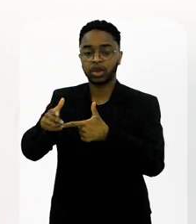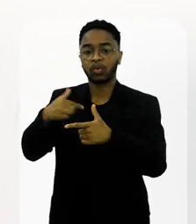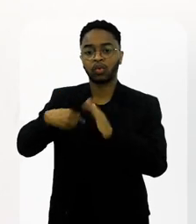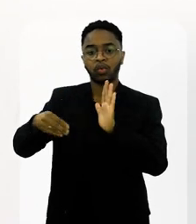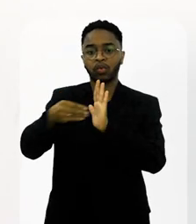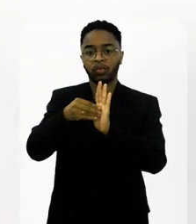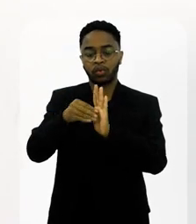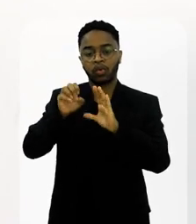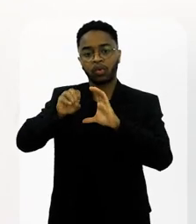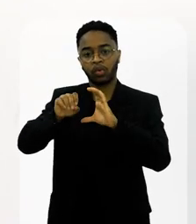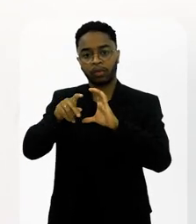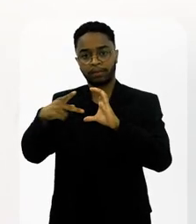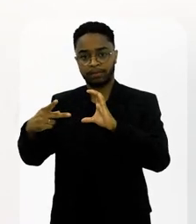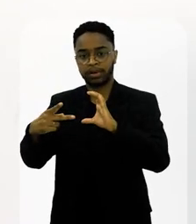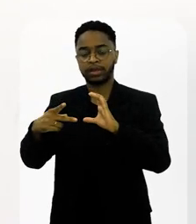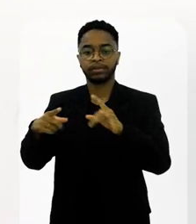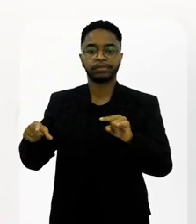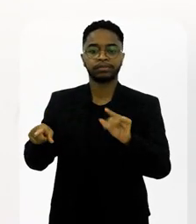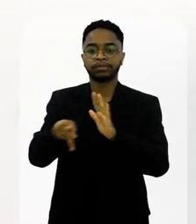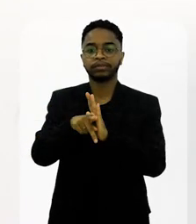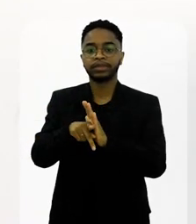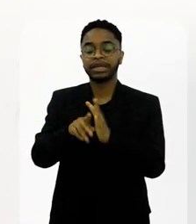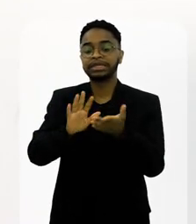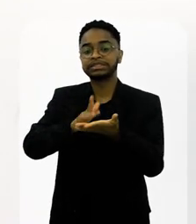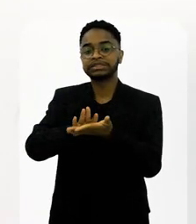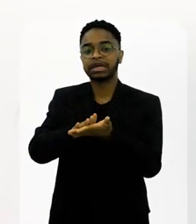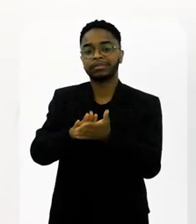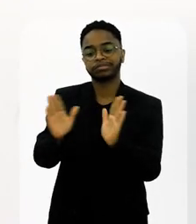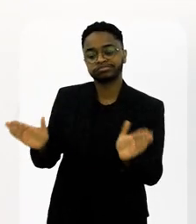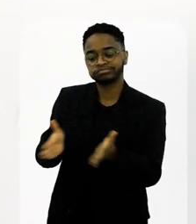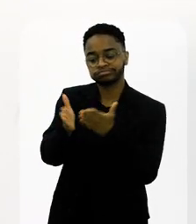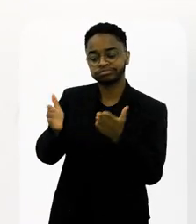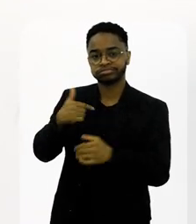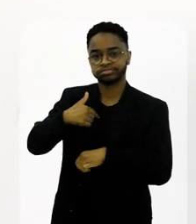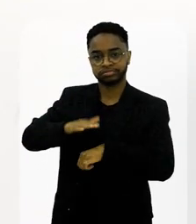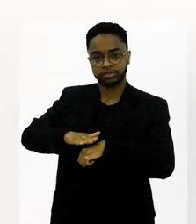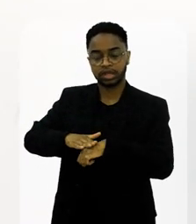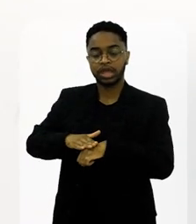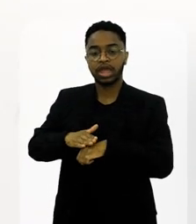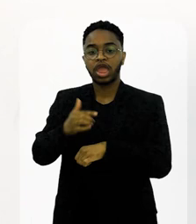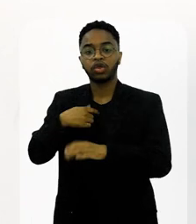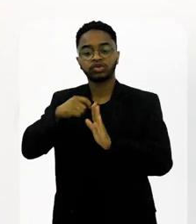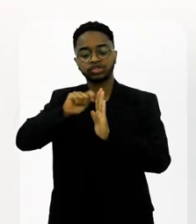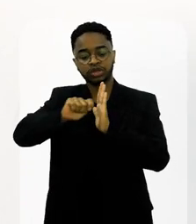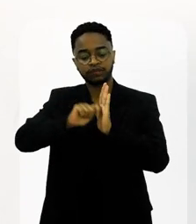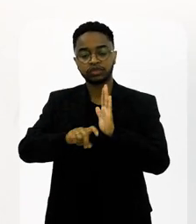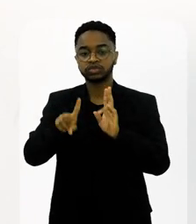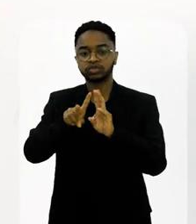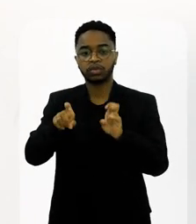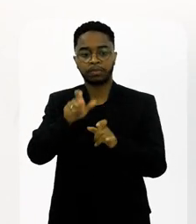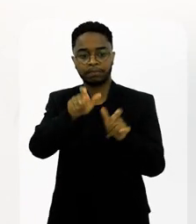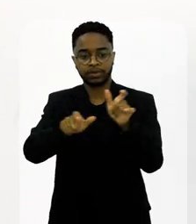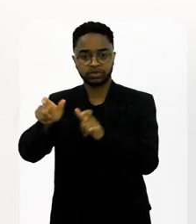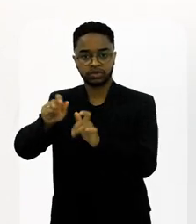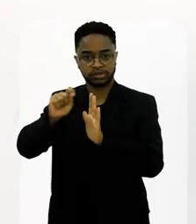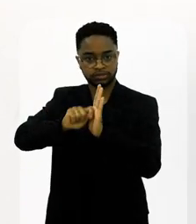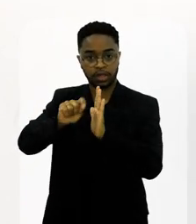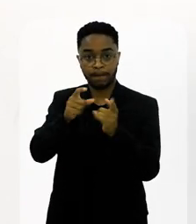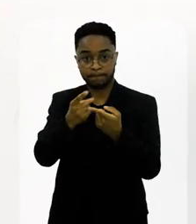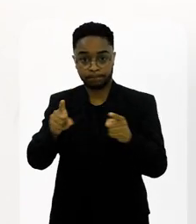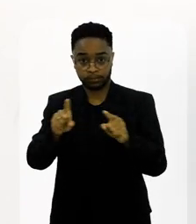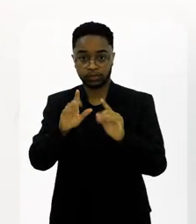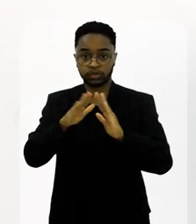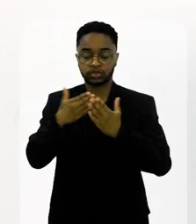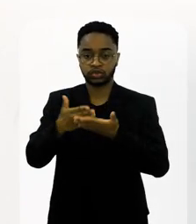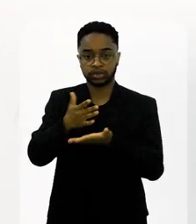essa já está disponível na Globoplay, que se chama O Samba Me Criou, que é uma série que eu dirigi e escrevi sobre compositores das escolas de